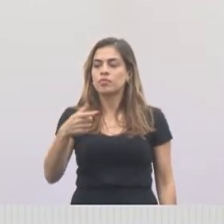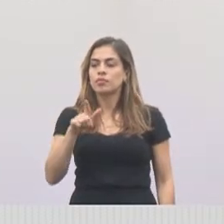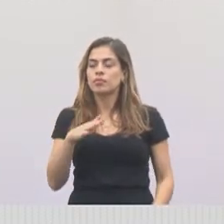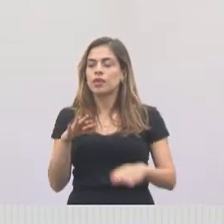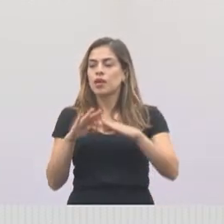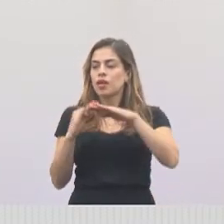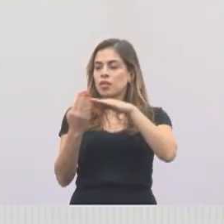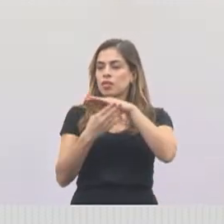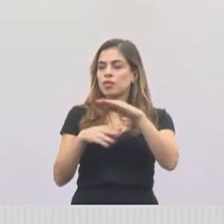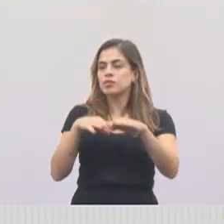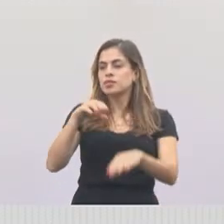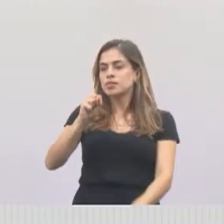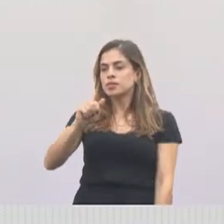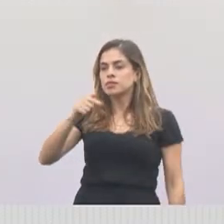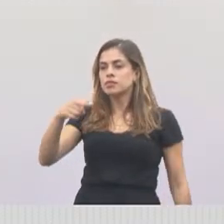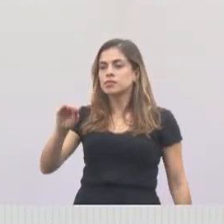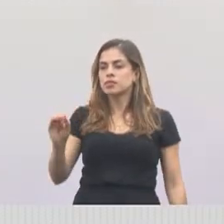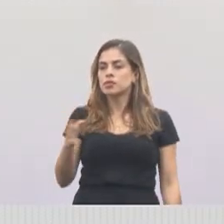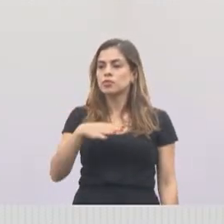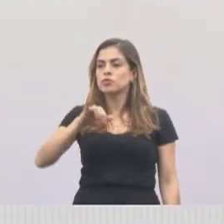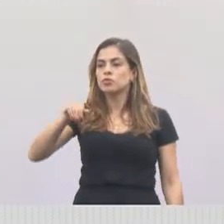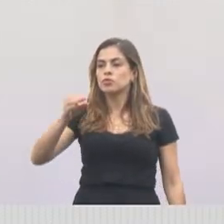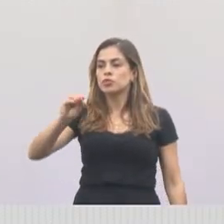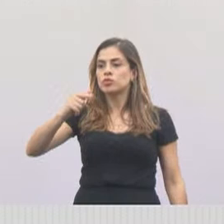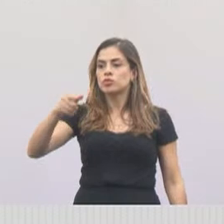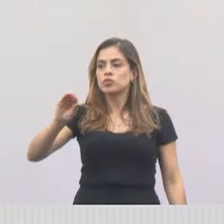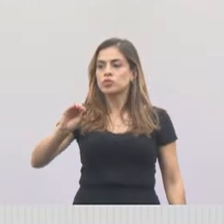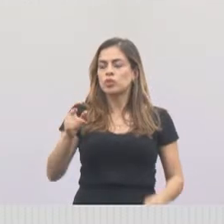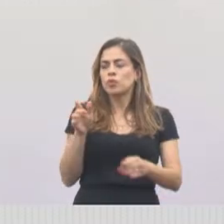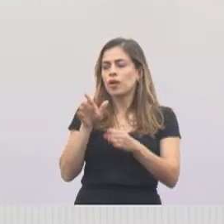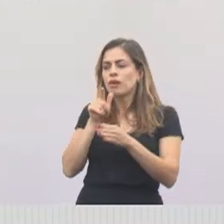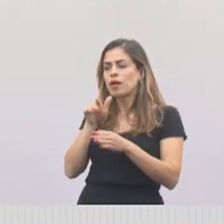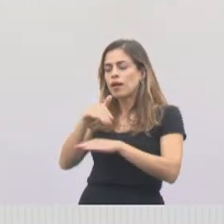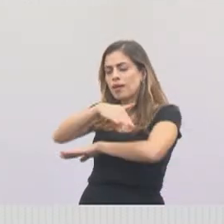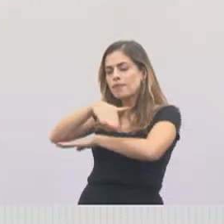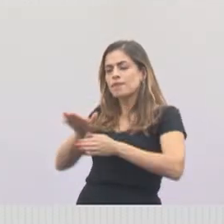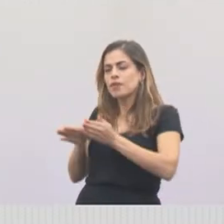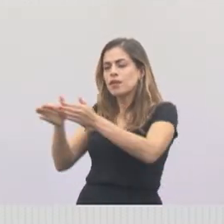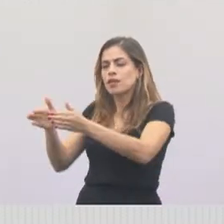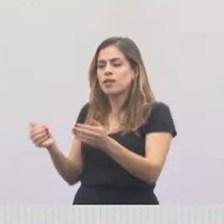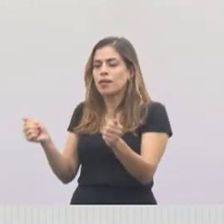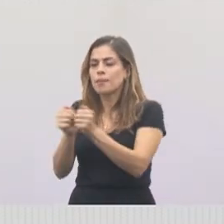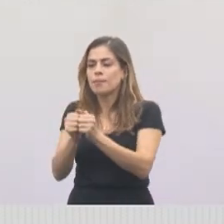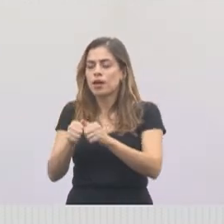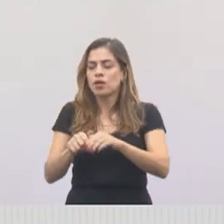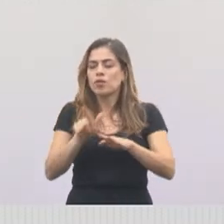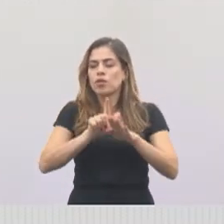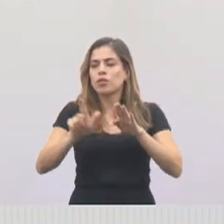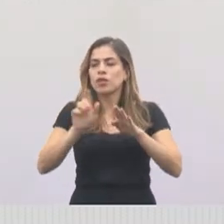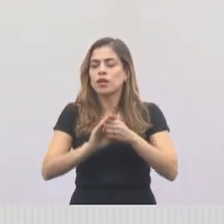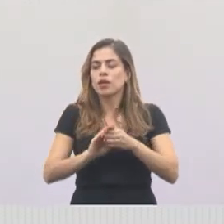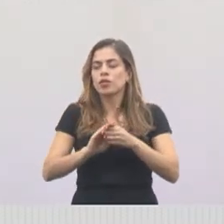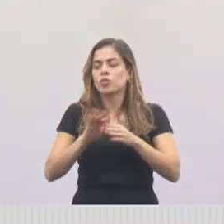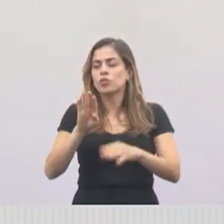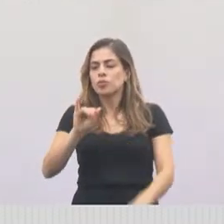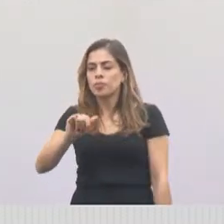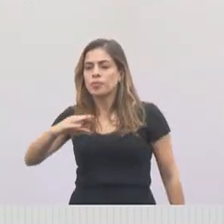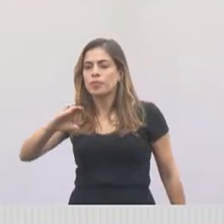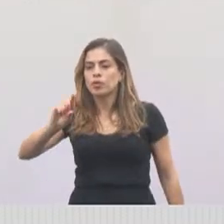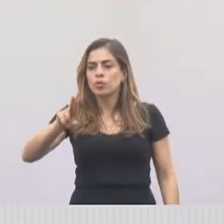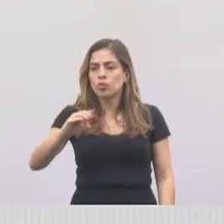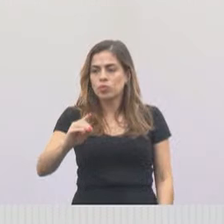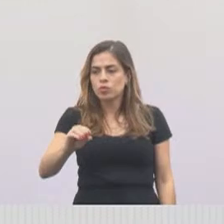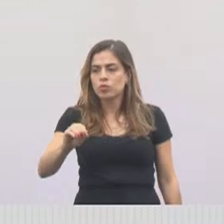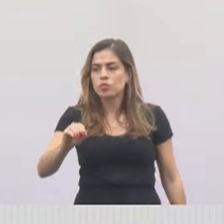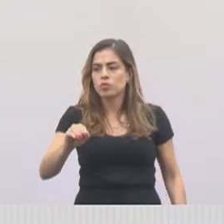capelinha da igreja de São João, tá? Ao lado da lotérica do Bicudo. Então, ali o piso